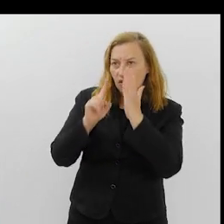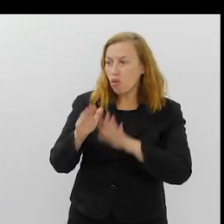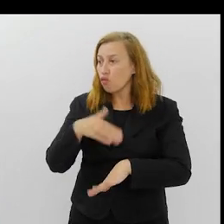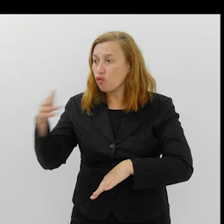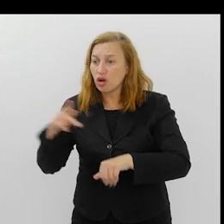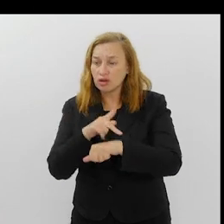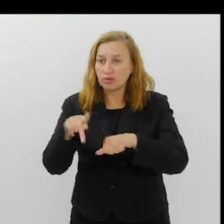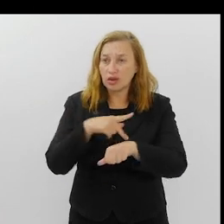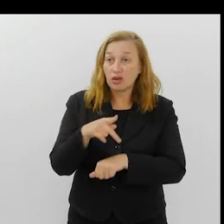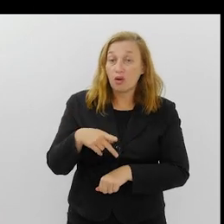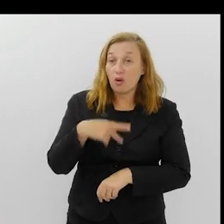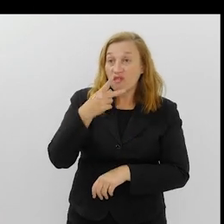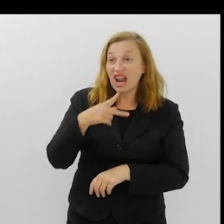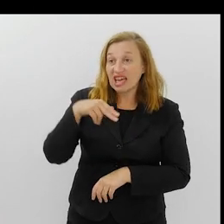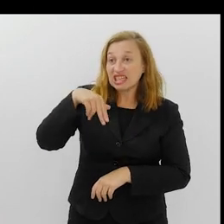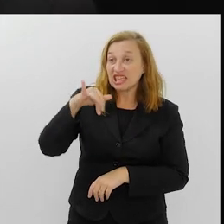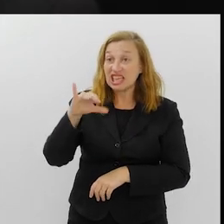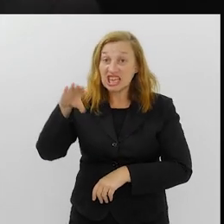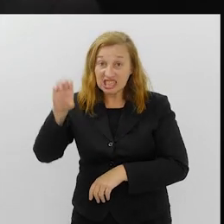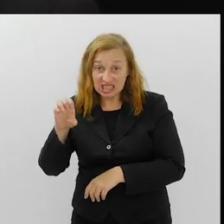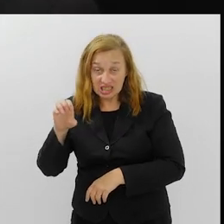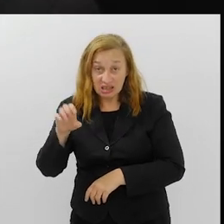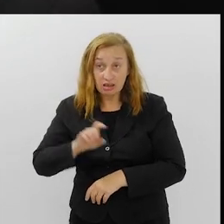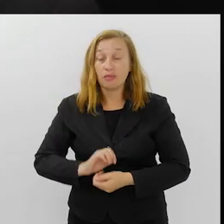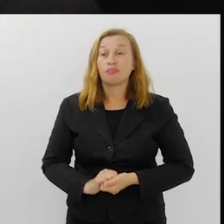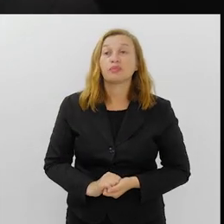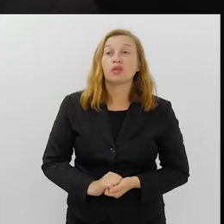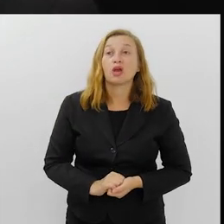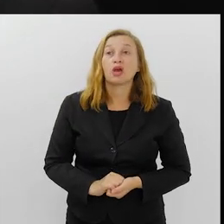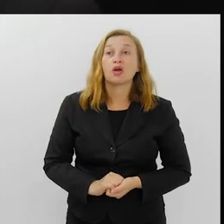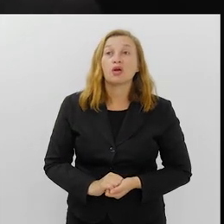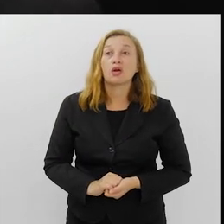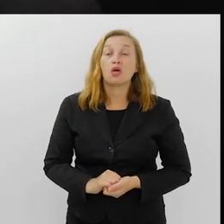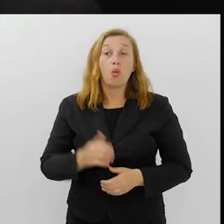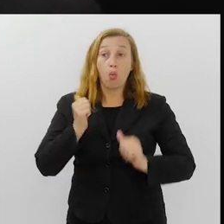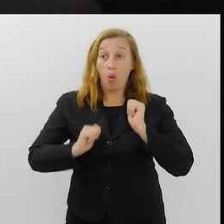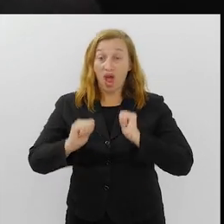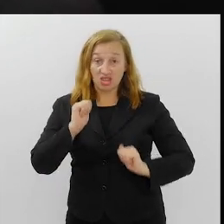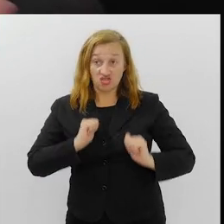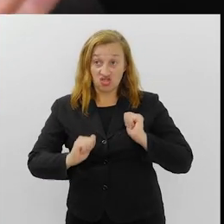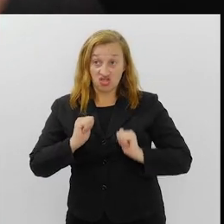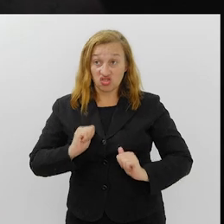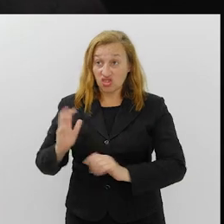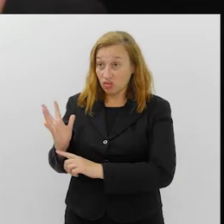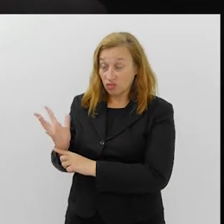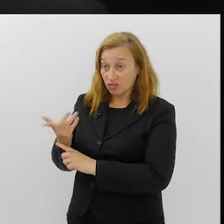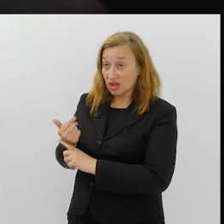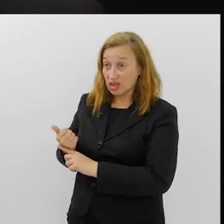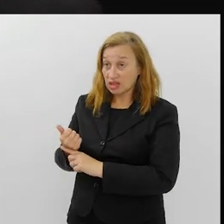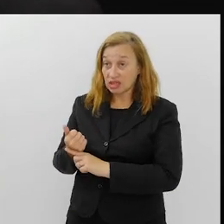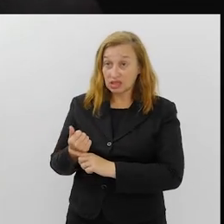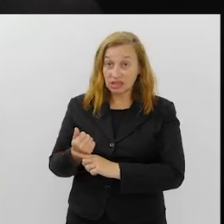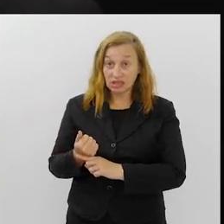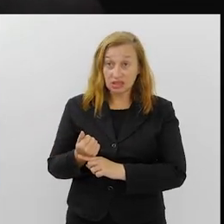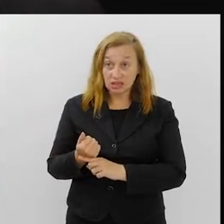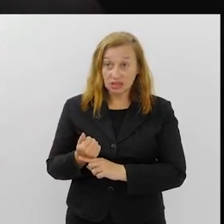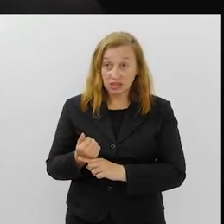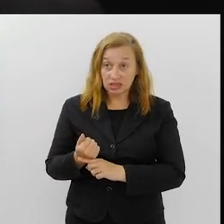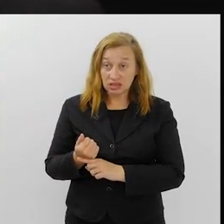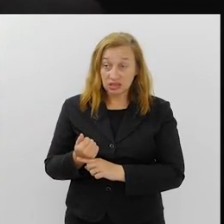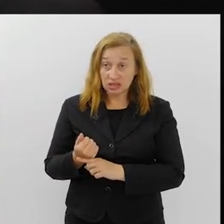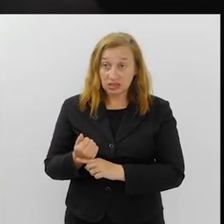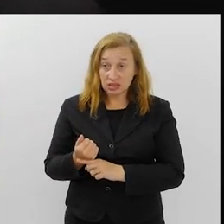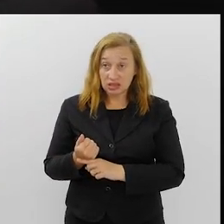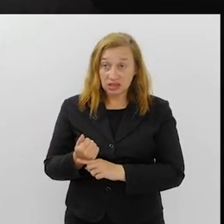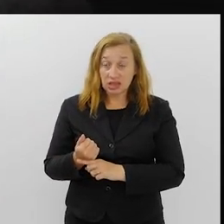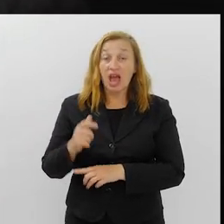fora do país. Vamos falar de Nice, por exemplo. Carnaval de Nice, o artista que faz uma alegoria daquela, acredita que